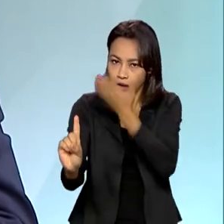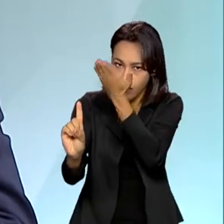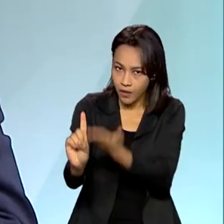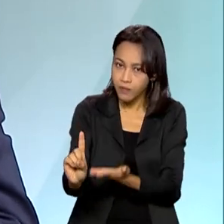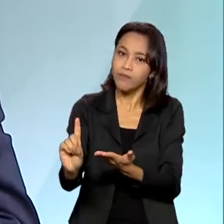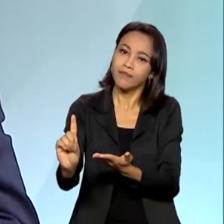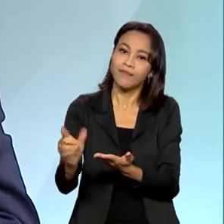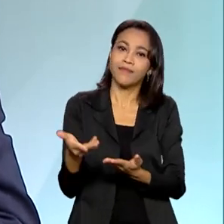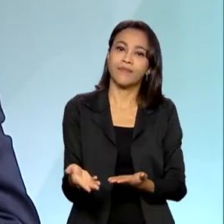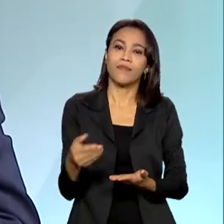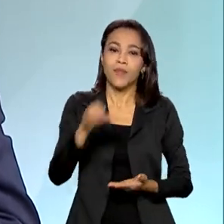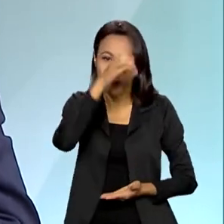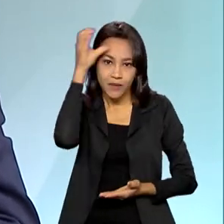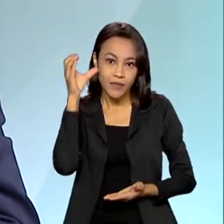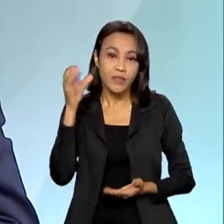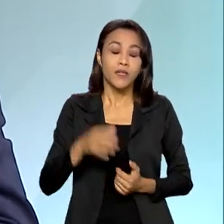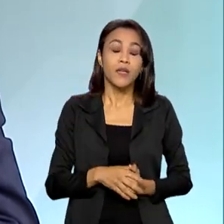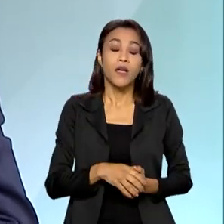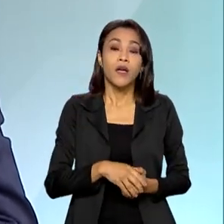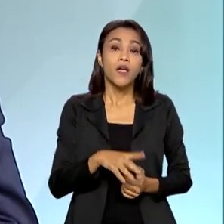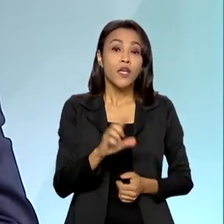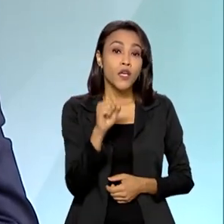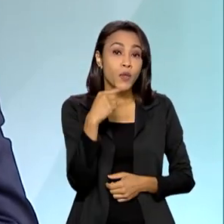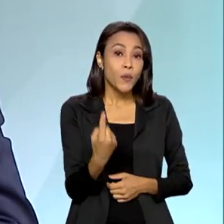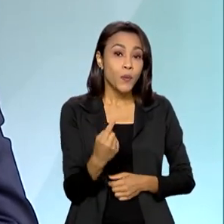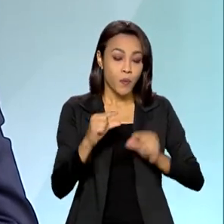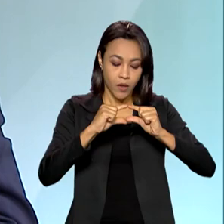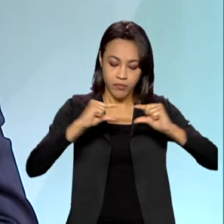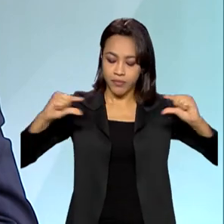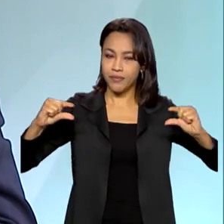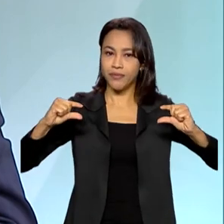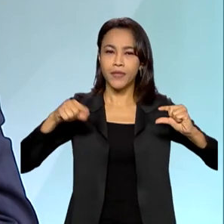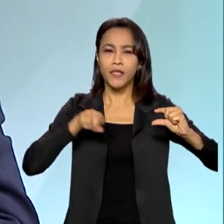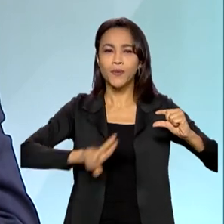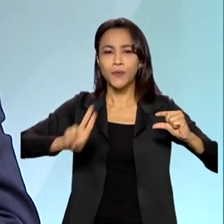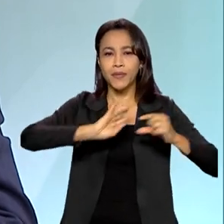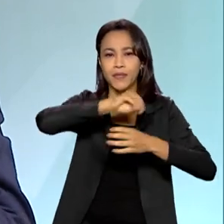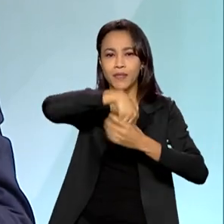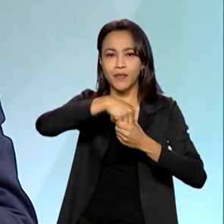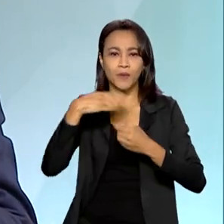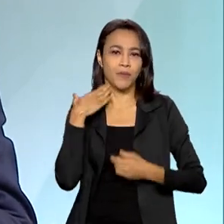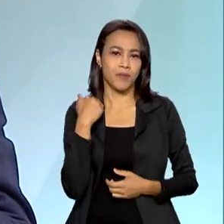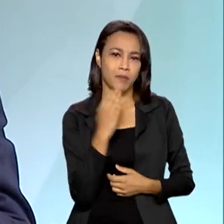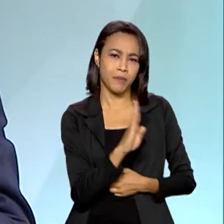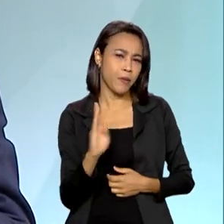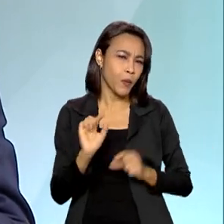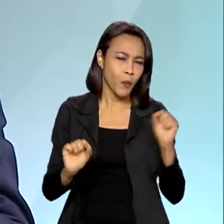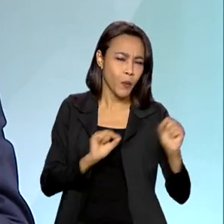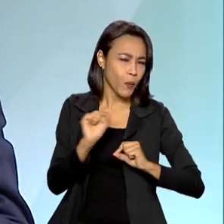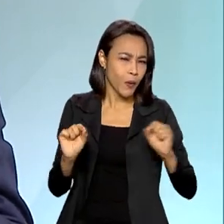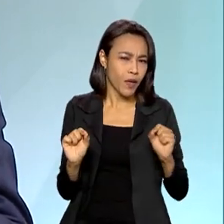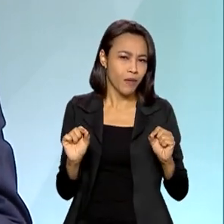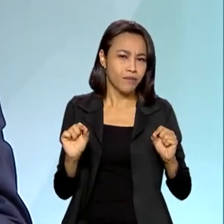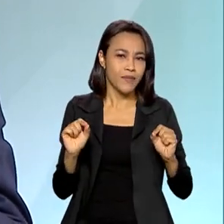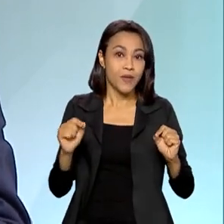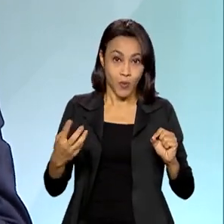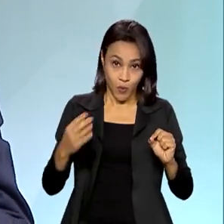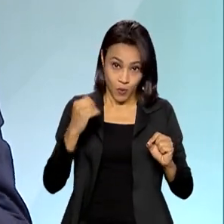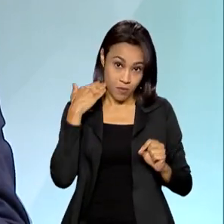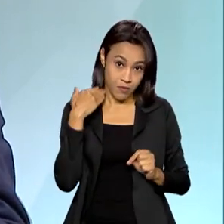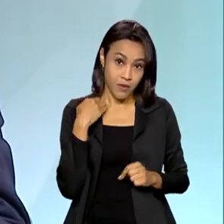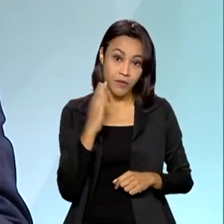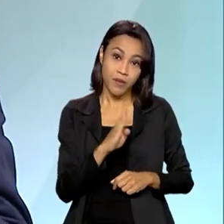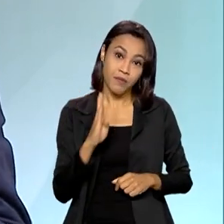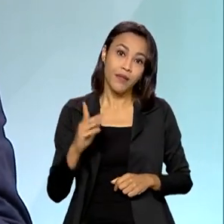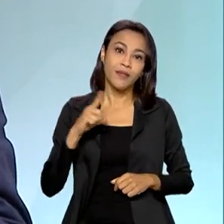um grande slogan, Roberto, que nós passamos a utilizar dentro do Banco do Brasil é o seguinte, o Banco do Brasil vive uma espécie